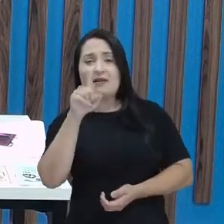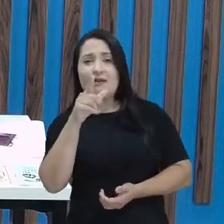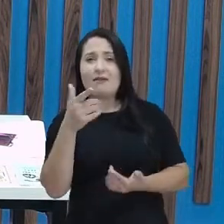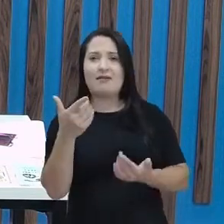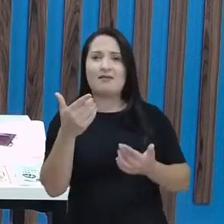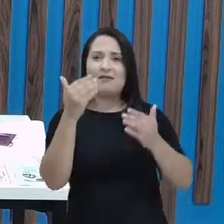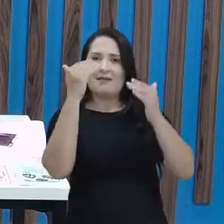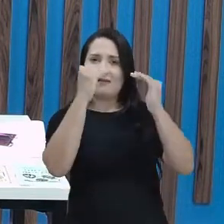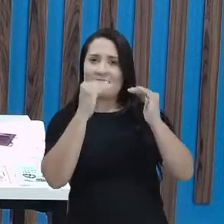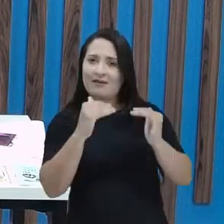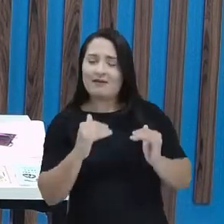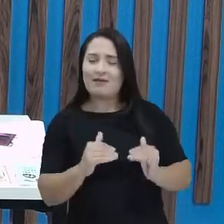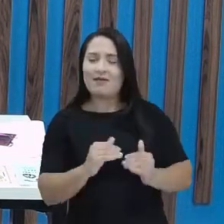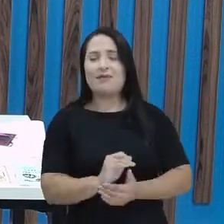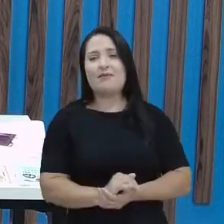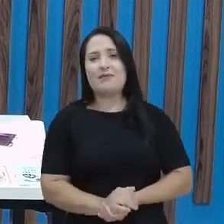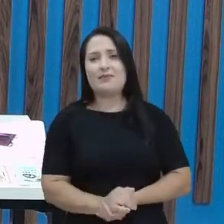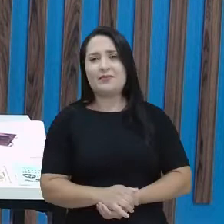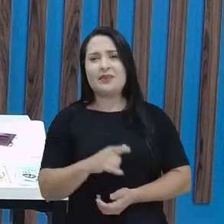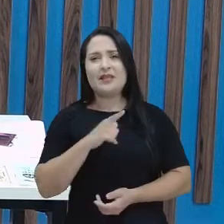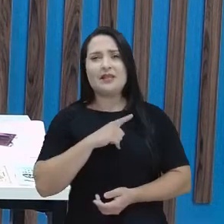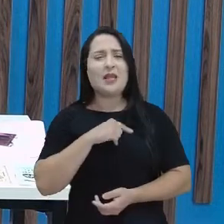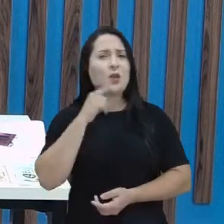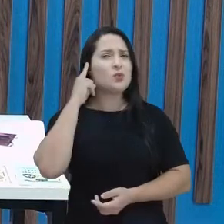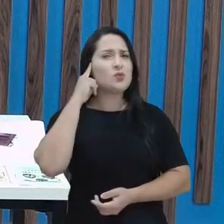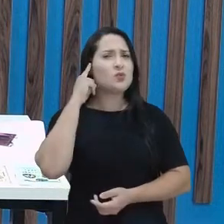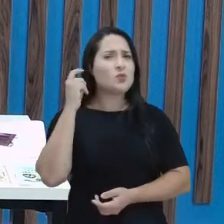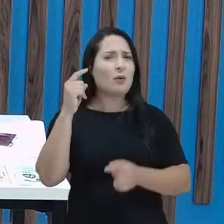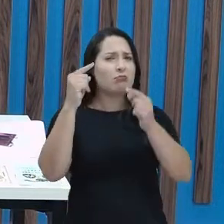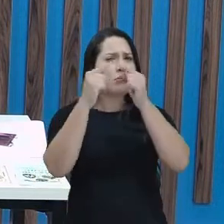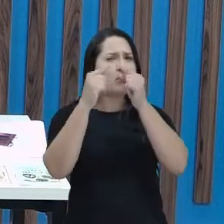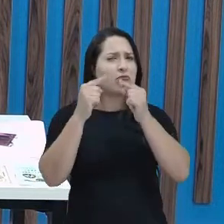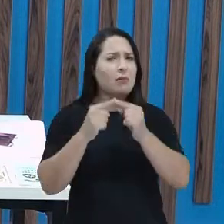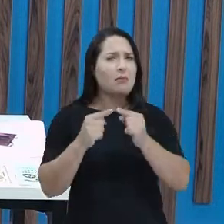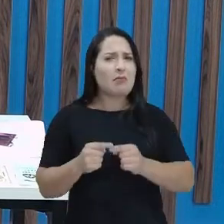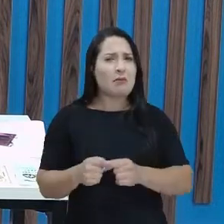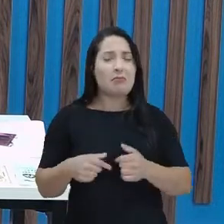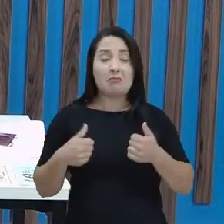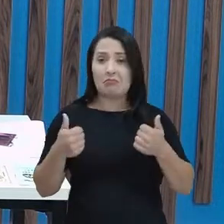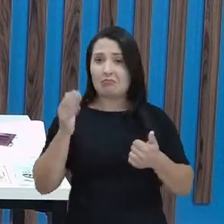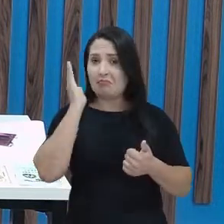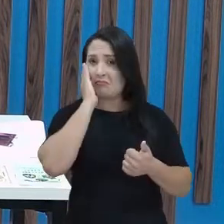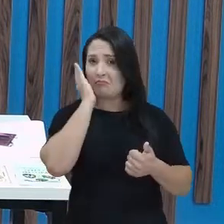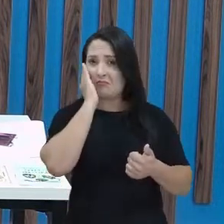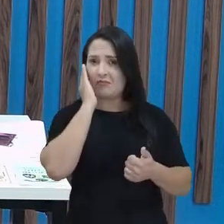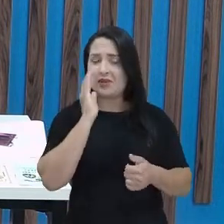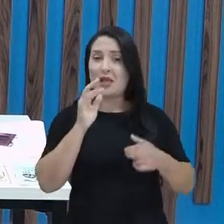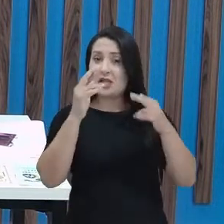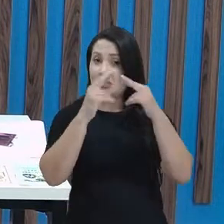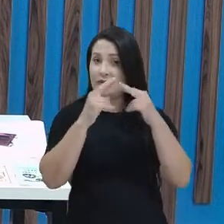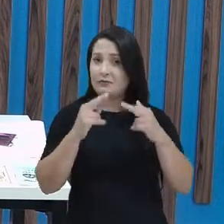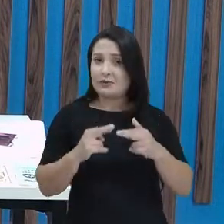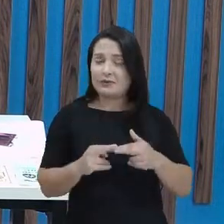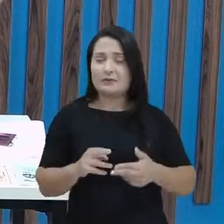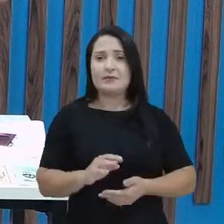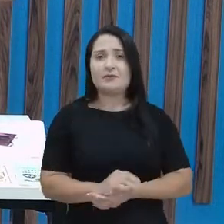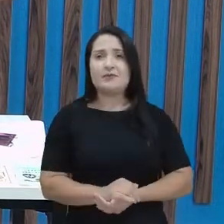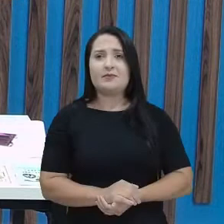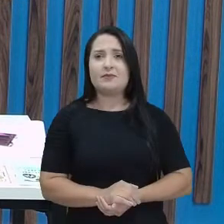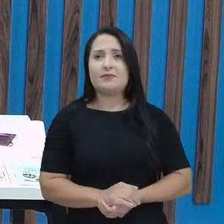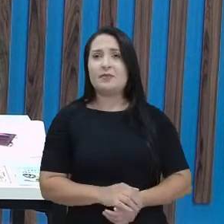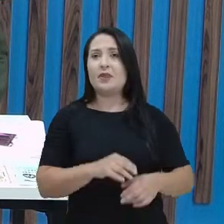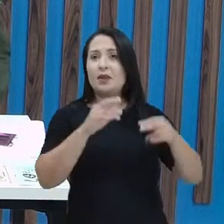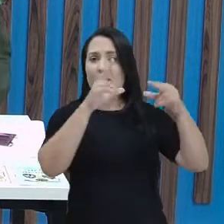E aí, tem o que? Tem uma sonoridade, entenderam? Isso é rima. No